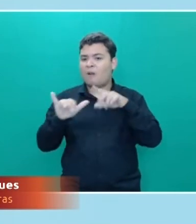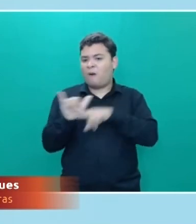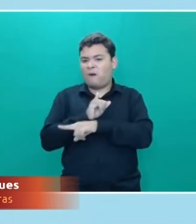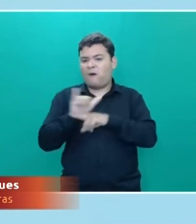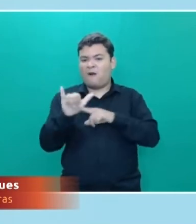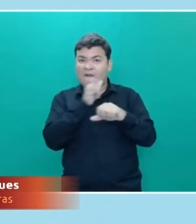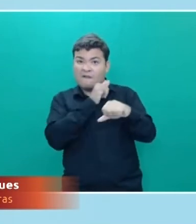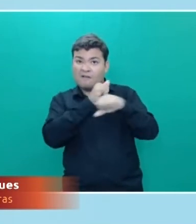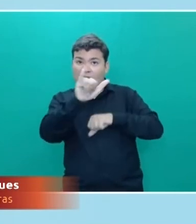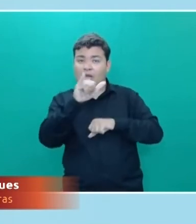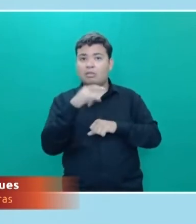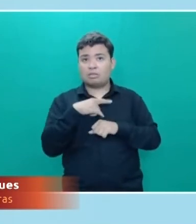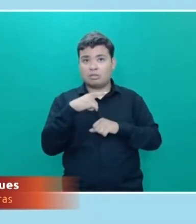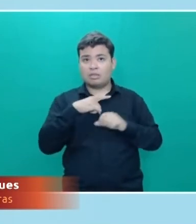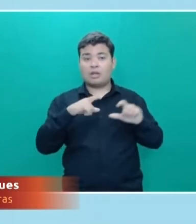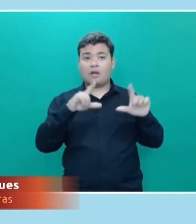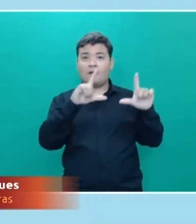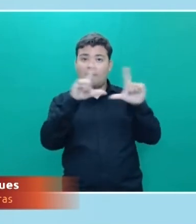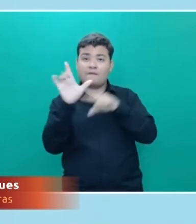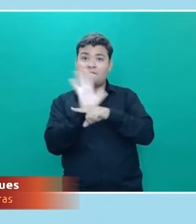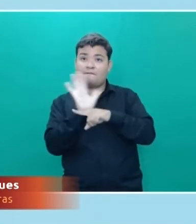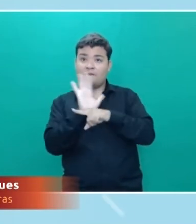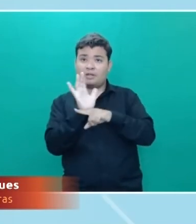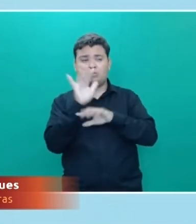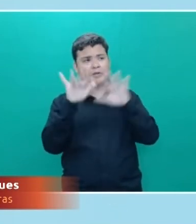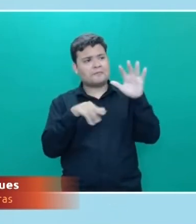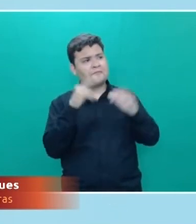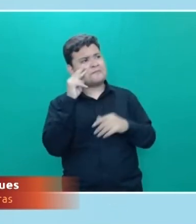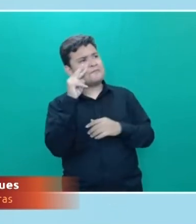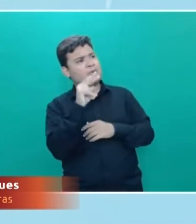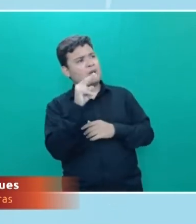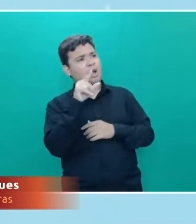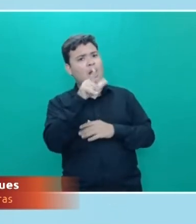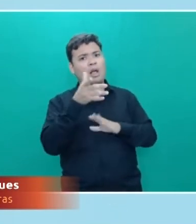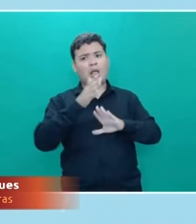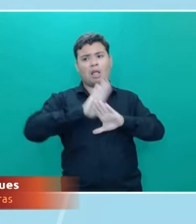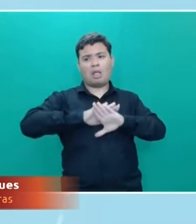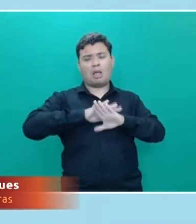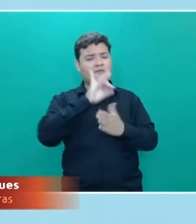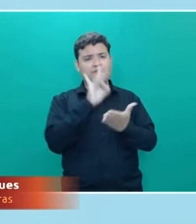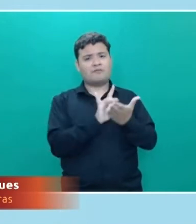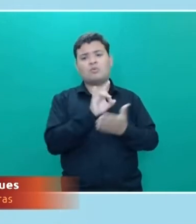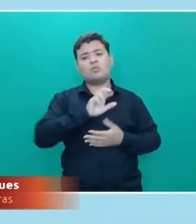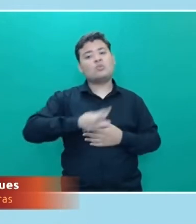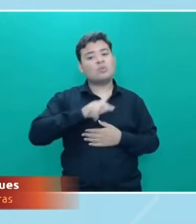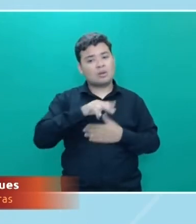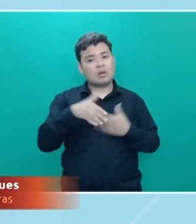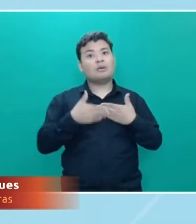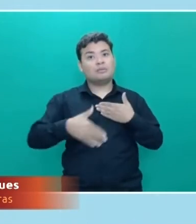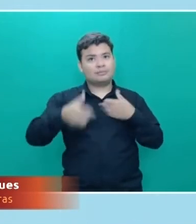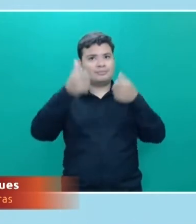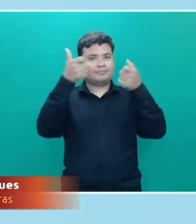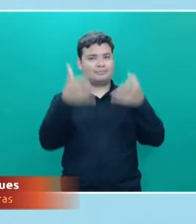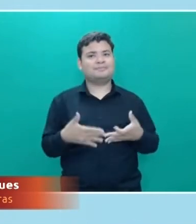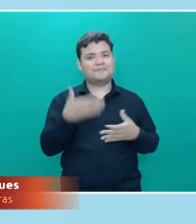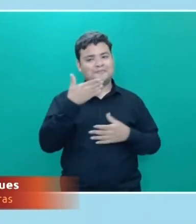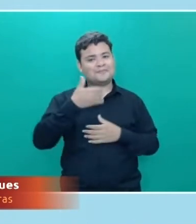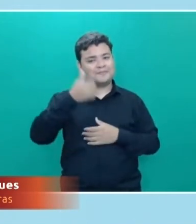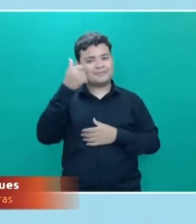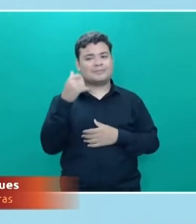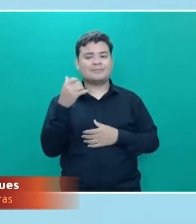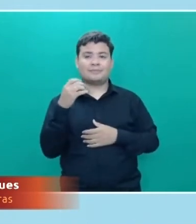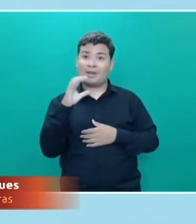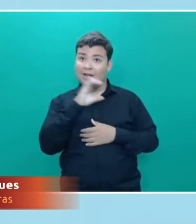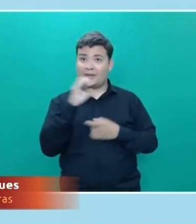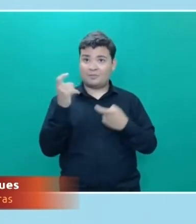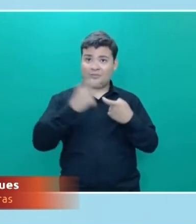imagens em movimento, você pode assistir uma coisa e na verdade aquilo não ser real, você vai entender um pouco mais sobre isso daqui a pouquinho, então não